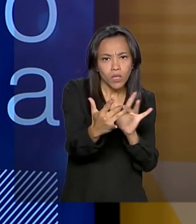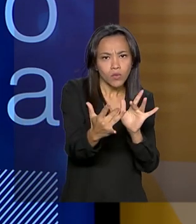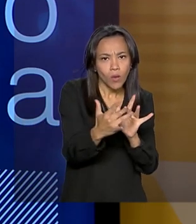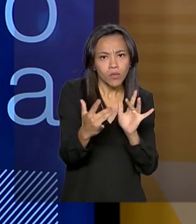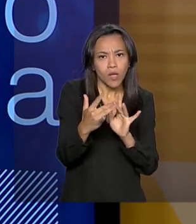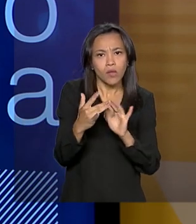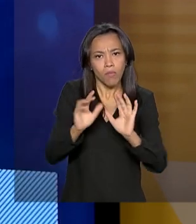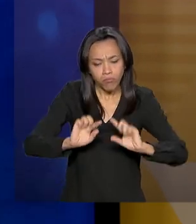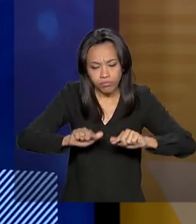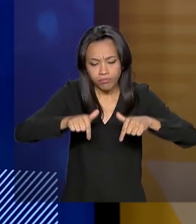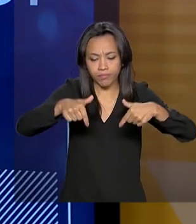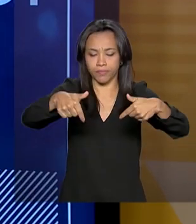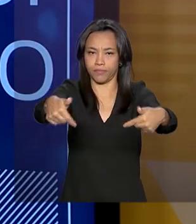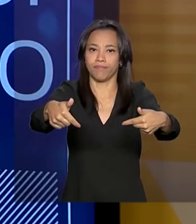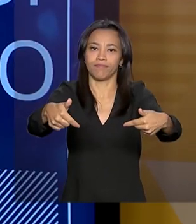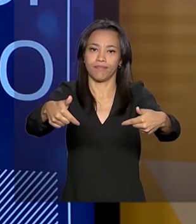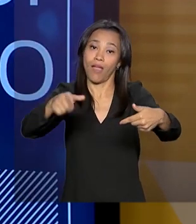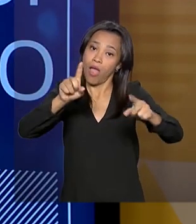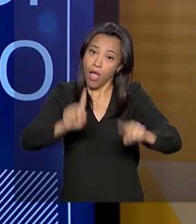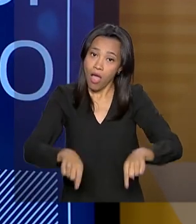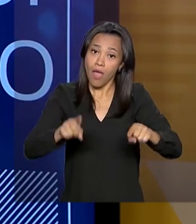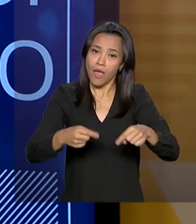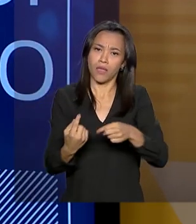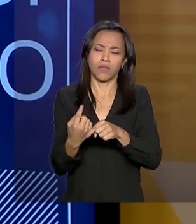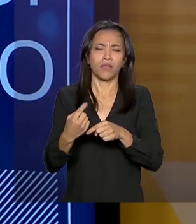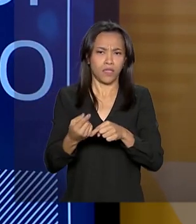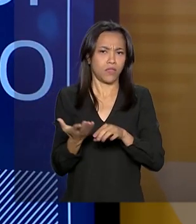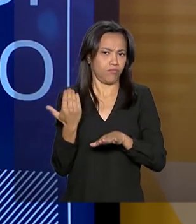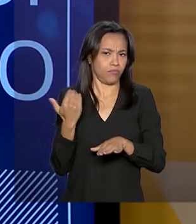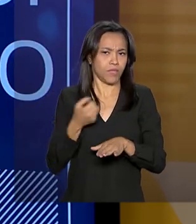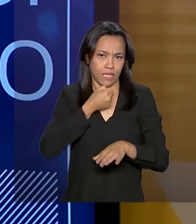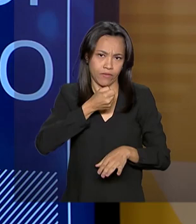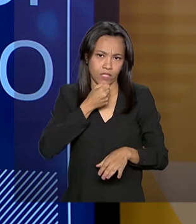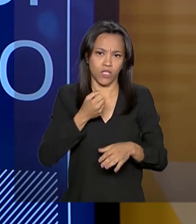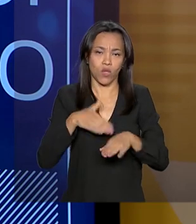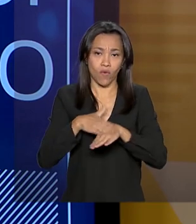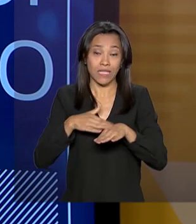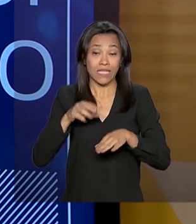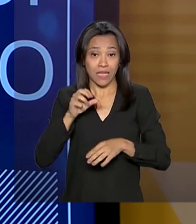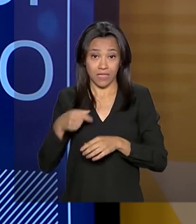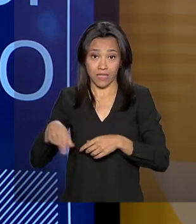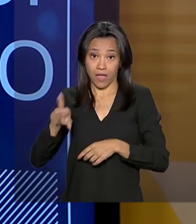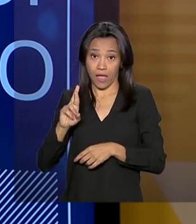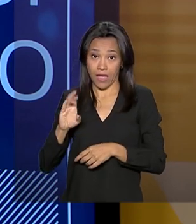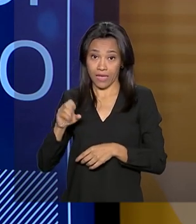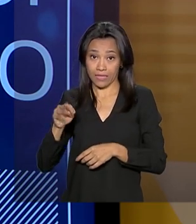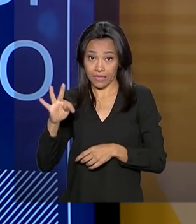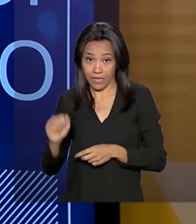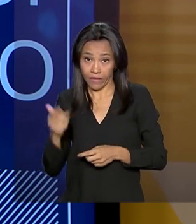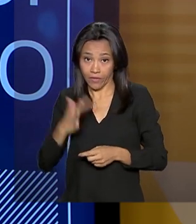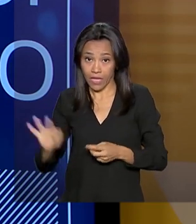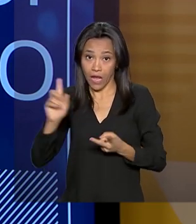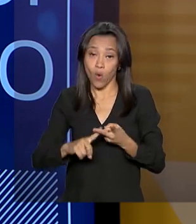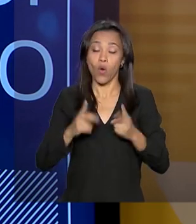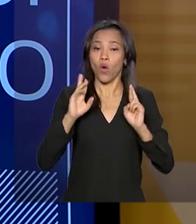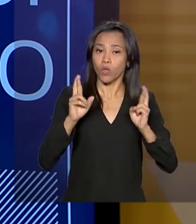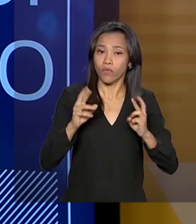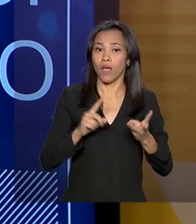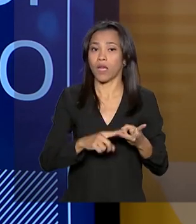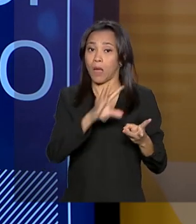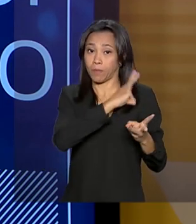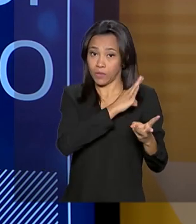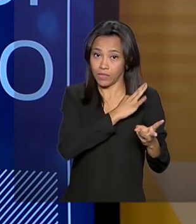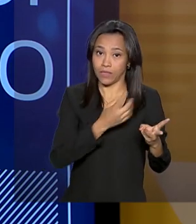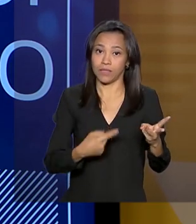atuações. Porque, no fundo, é o que falávamos anteriormente, se Receita Federal, Polícia Federal, Polícia Rodoviária Federal,